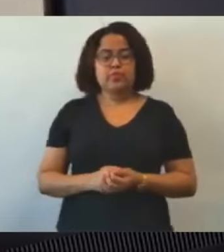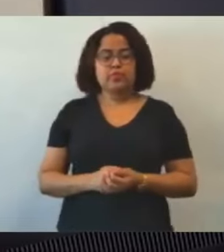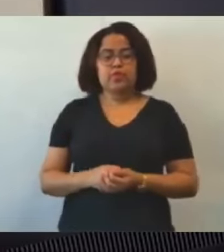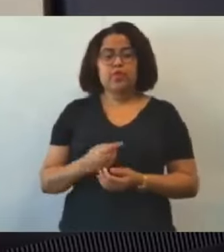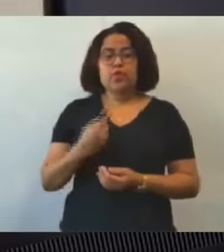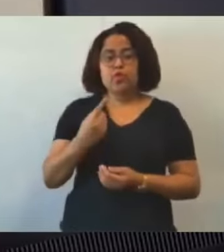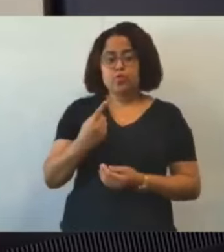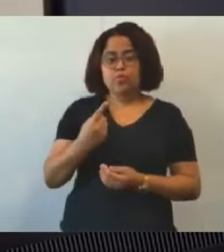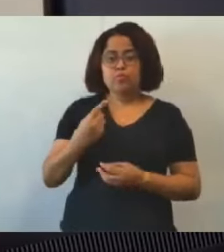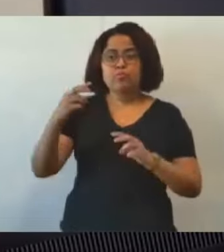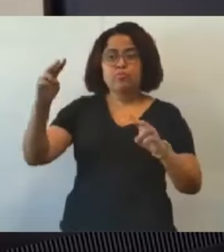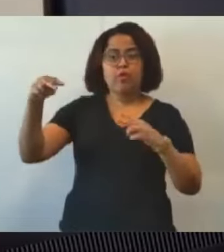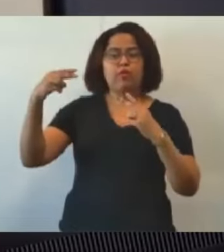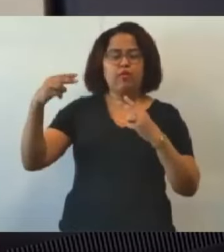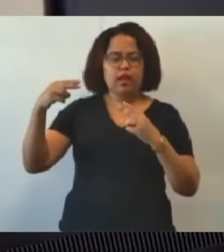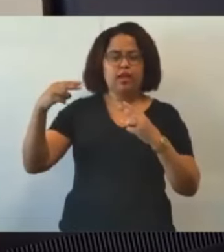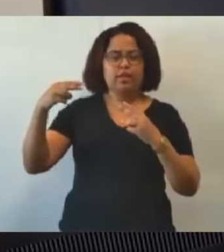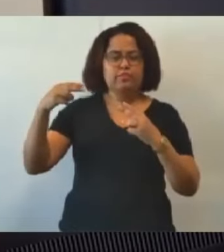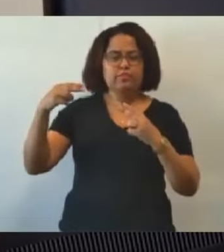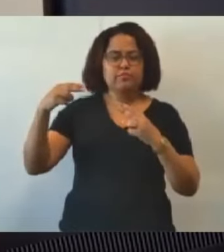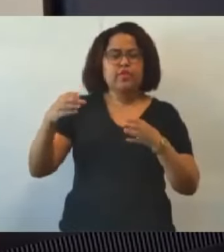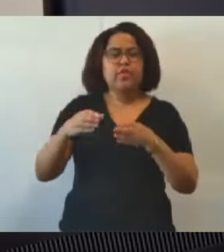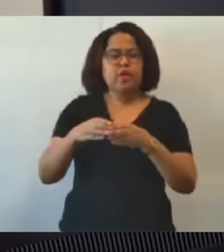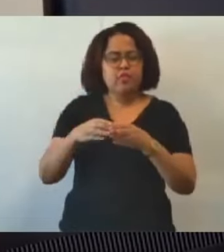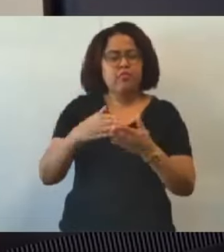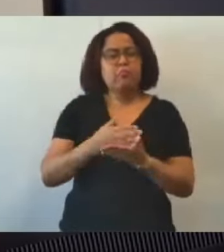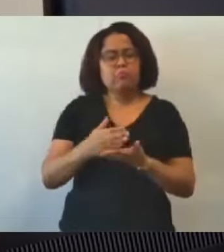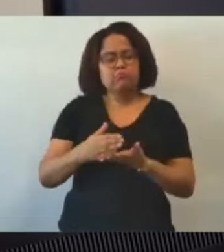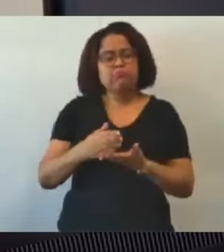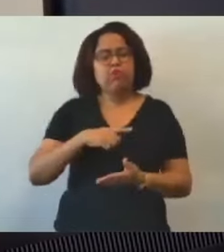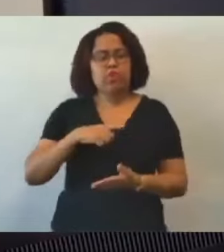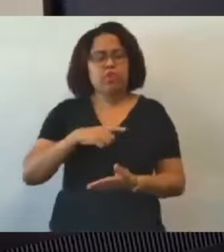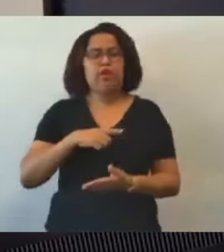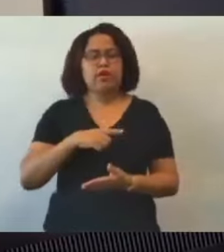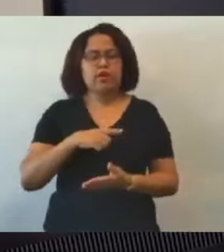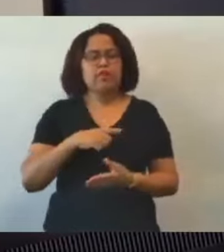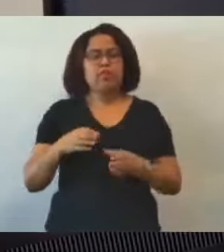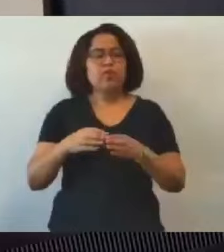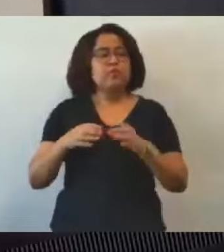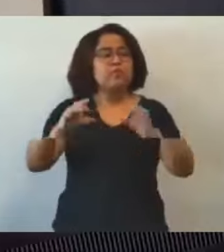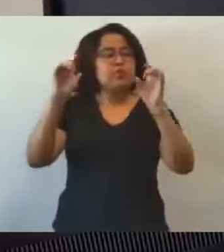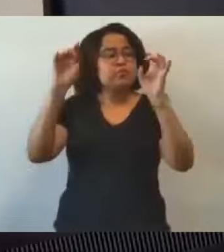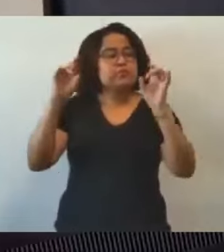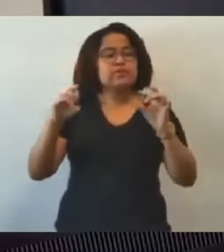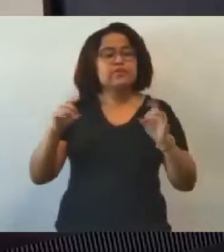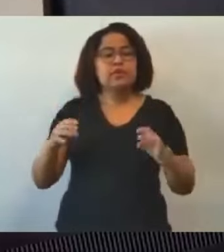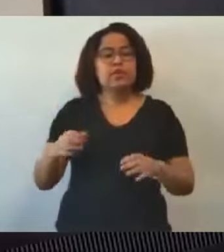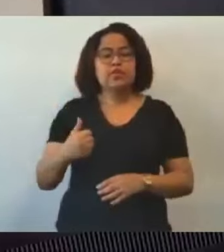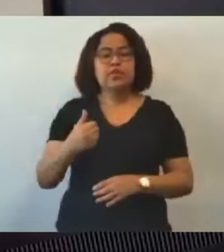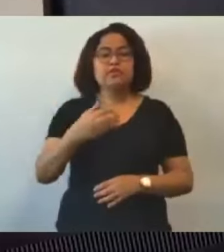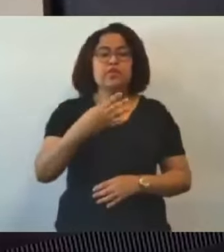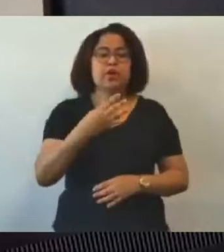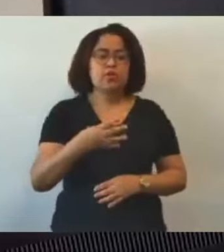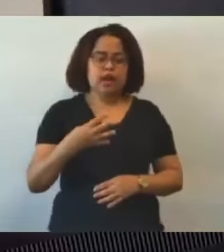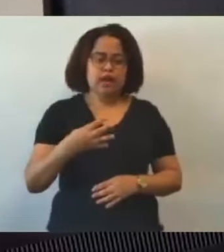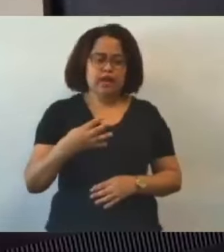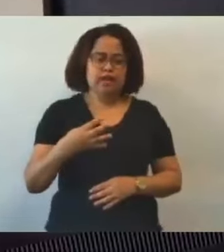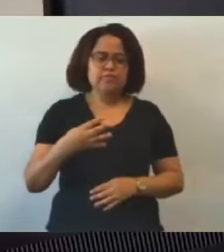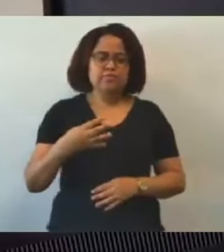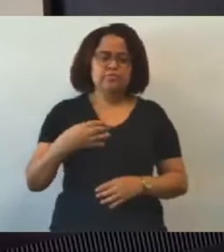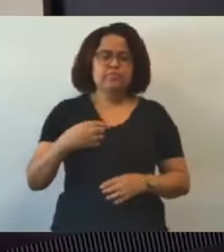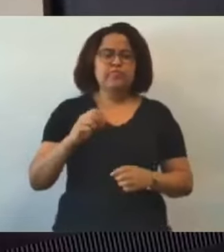um online, então, havendo coro, nós podemos dar início a essa comissão especial. 14ª reunião, 22 de